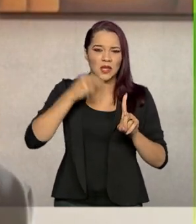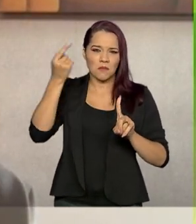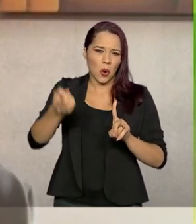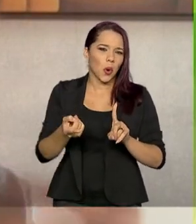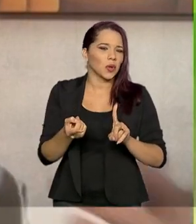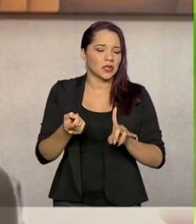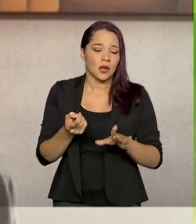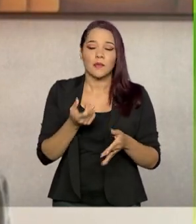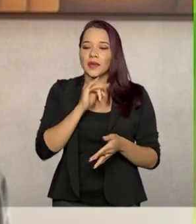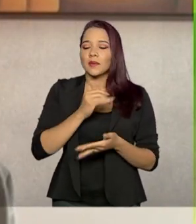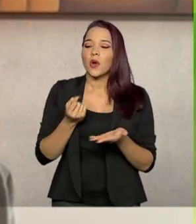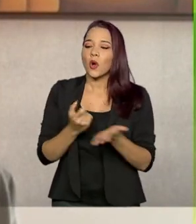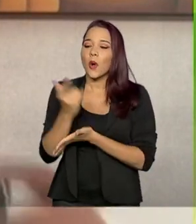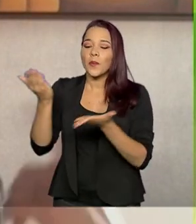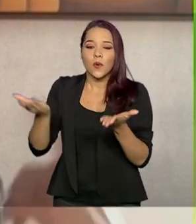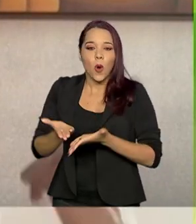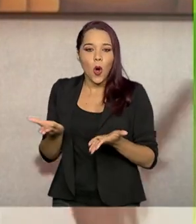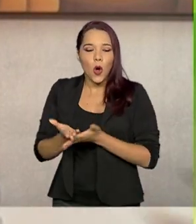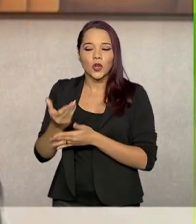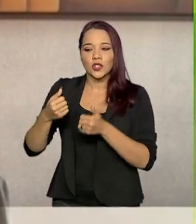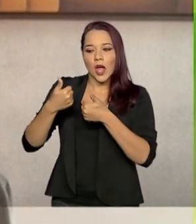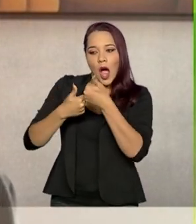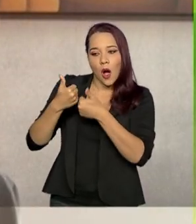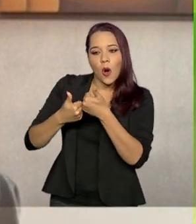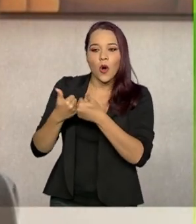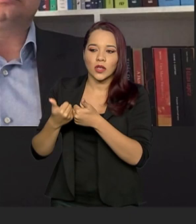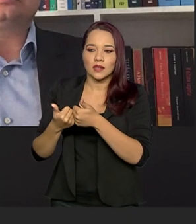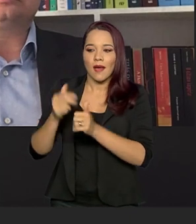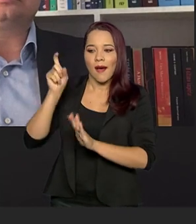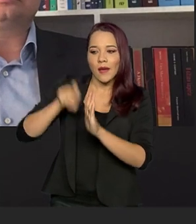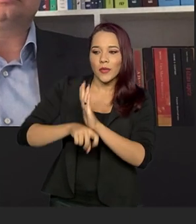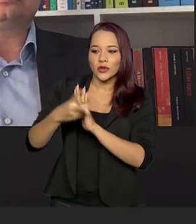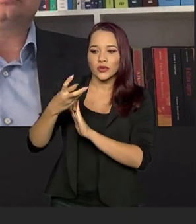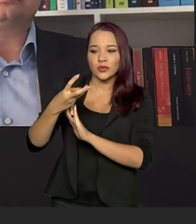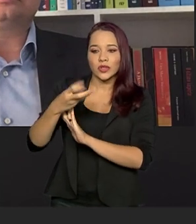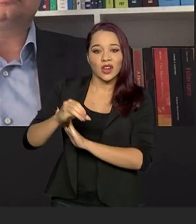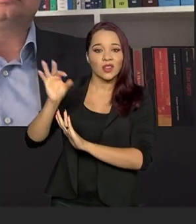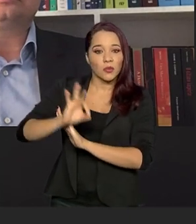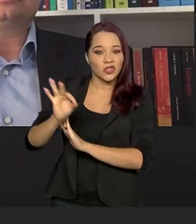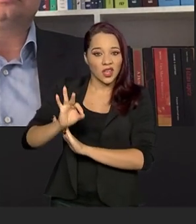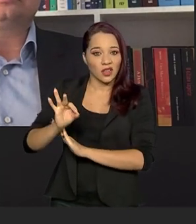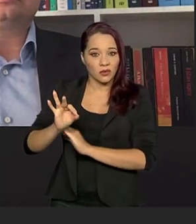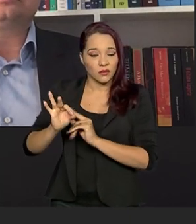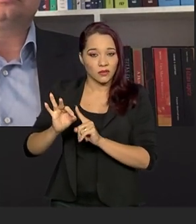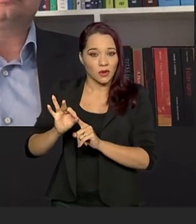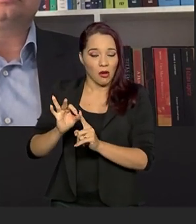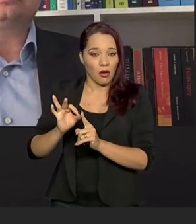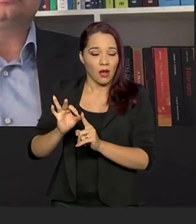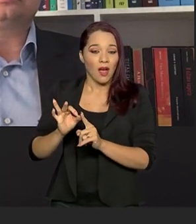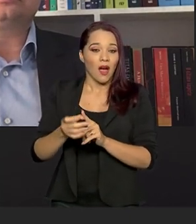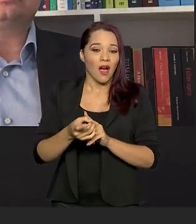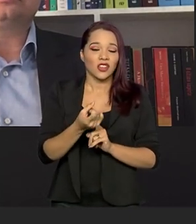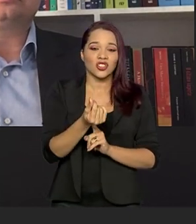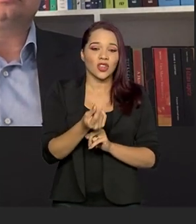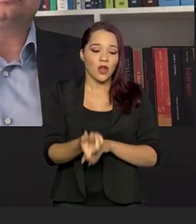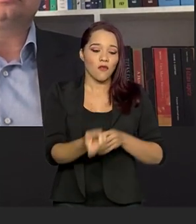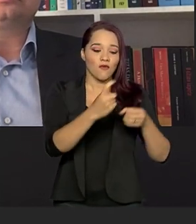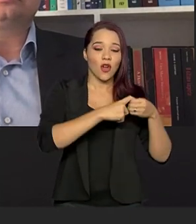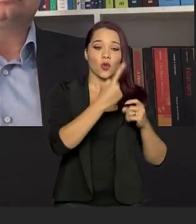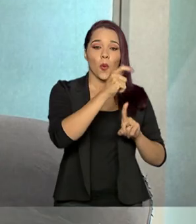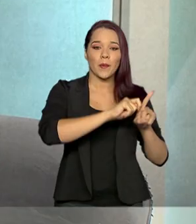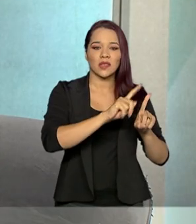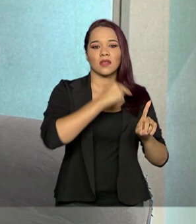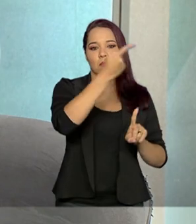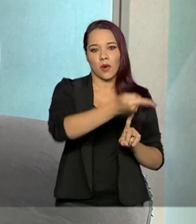então, compro hoje, a pessoa compra hoje, o arroz é tributado a 30% em vez de ser tributado a 7%, ela vai receber esse dinheiro daqui a um